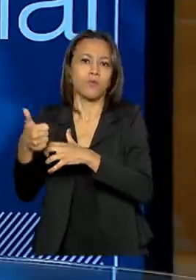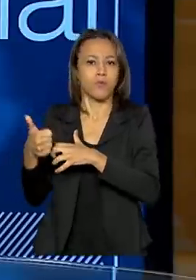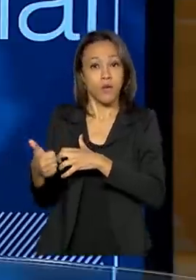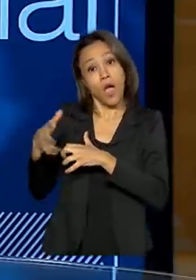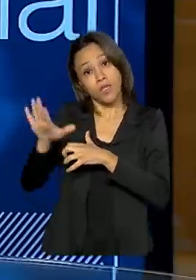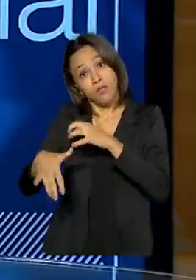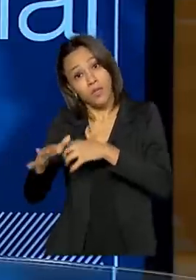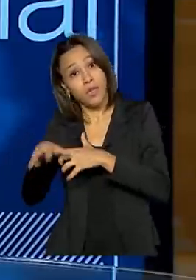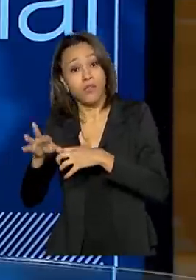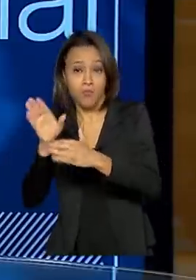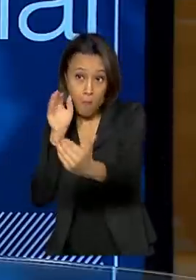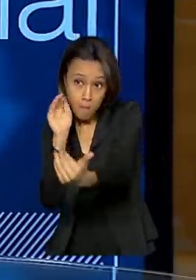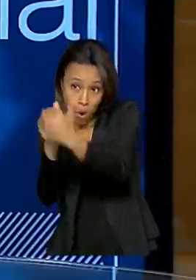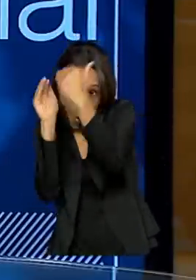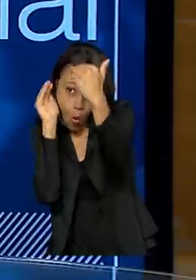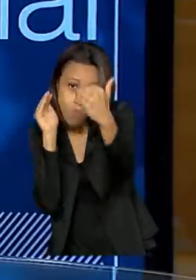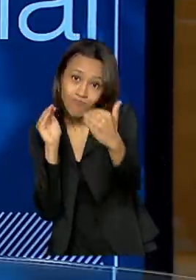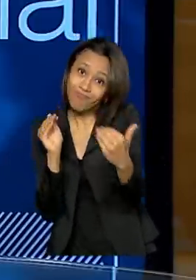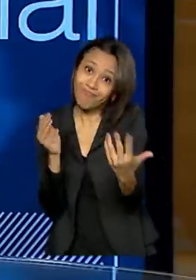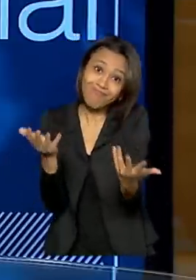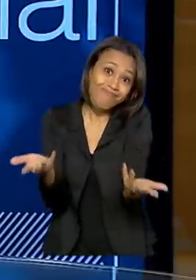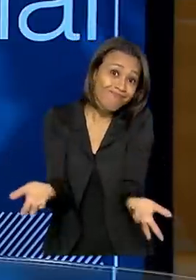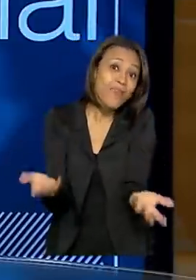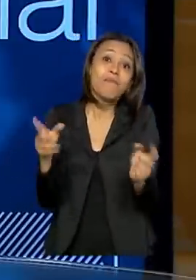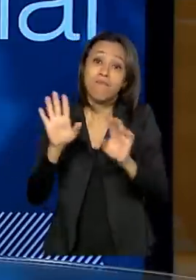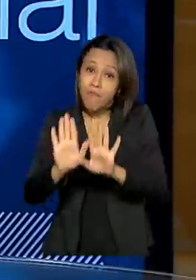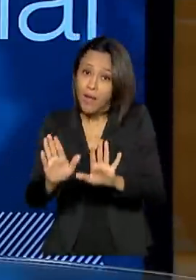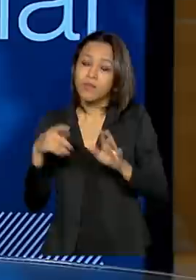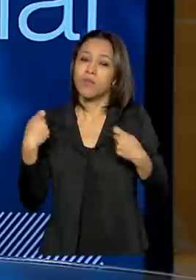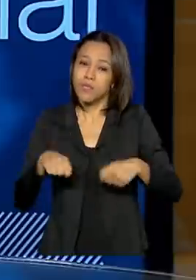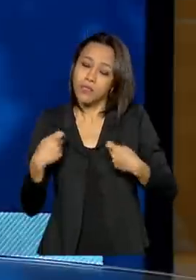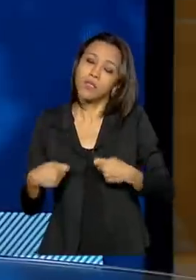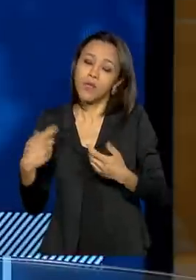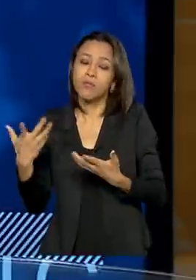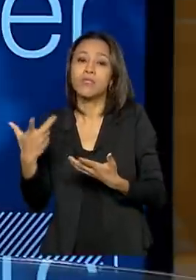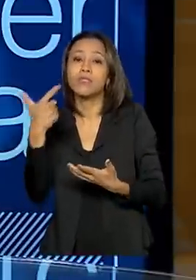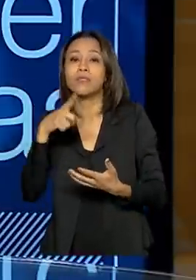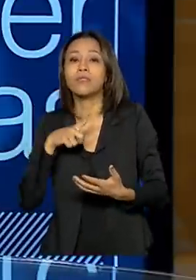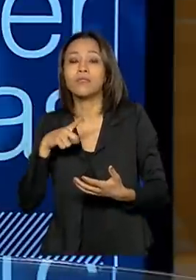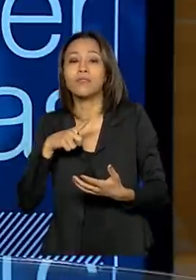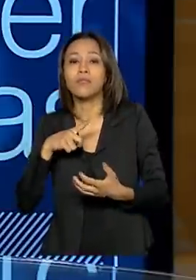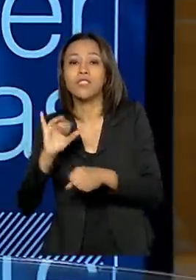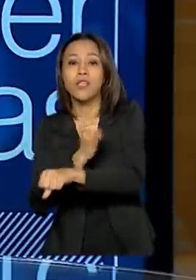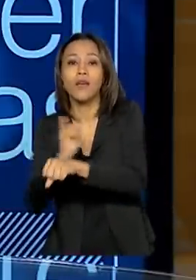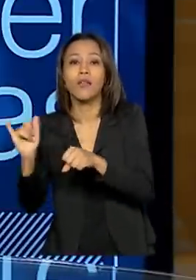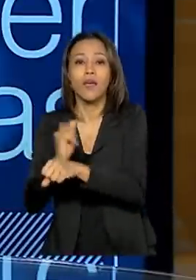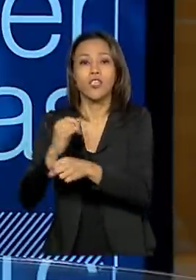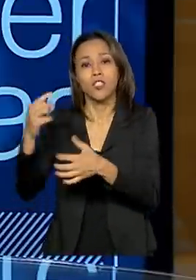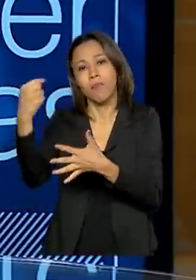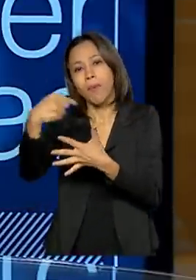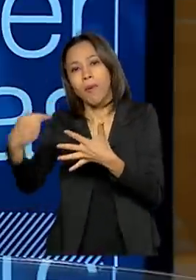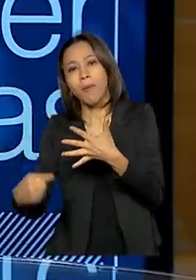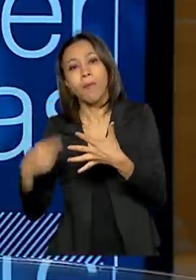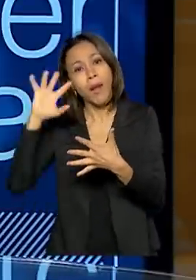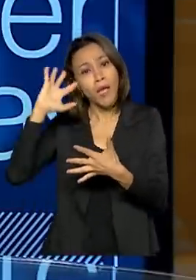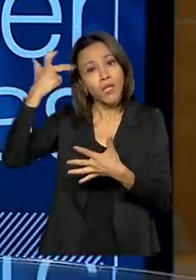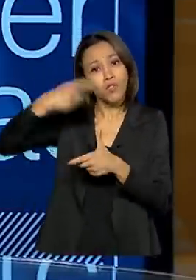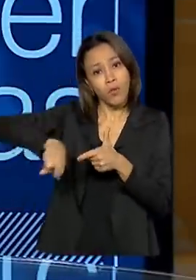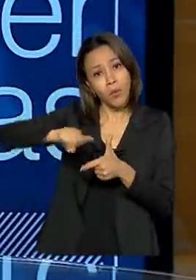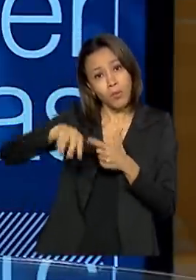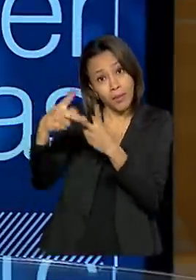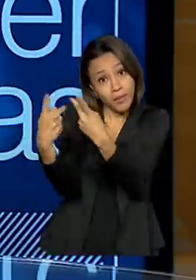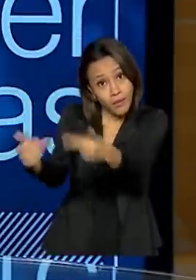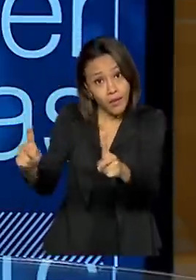pode não ser aquela que o indígena gostaria de ouvir. Mas nós temos que dar opções paliativas para resolver o problema dele. Porque o estado de